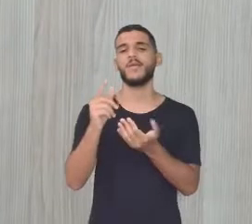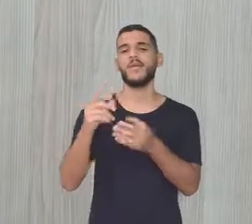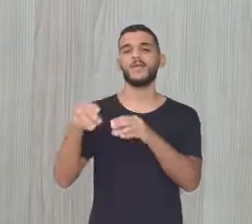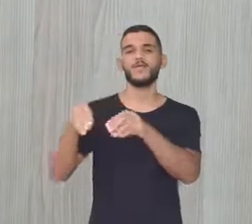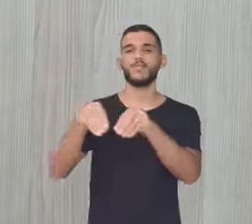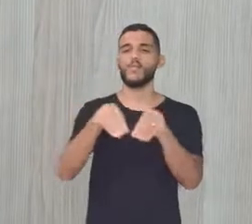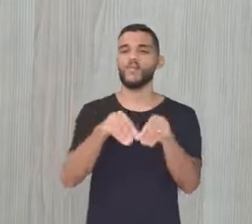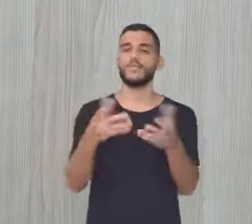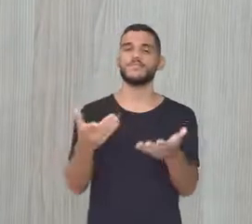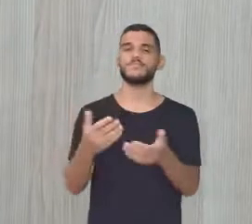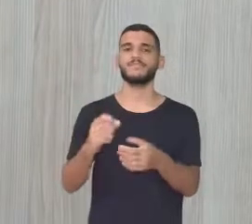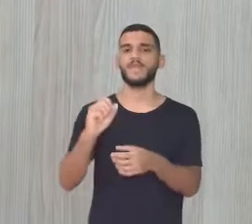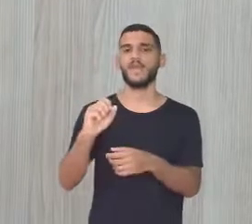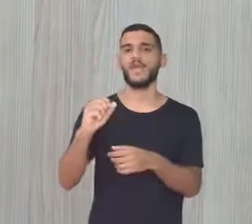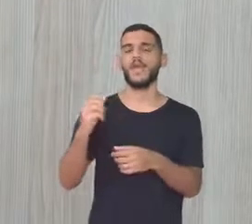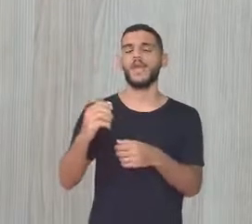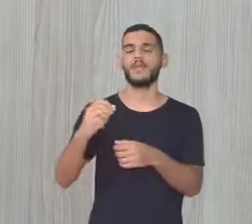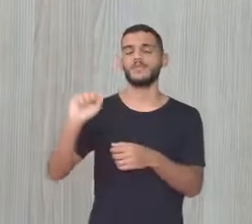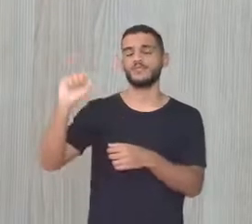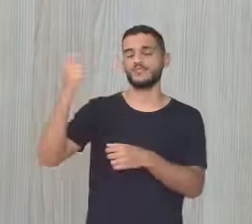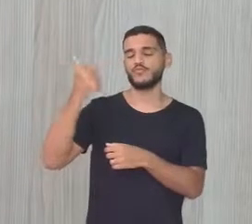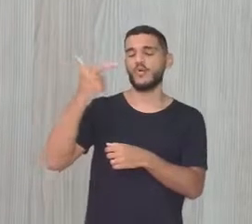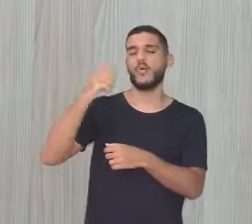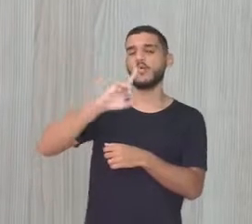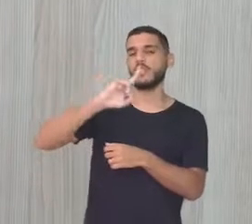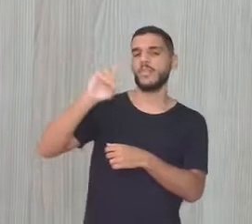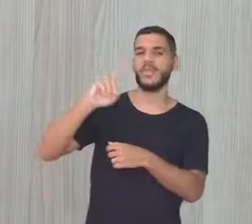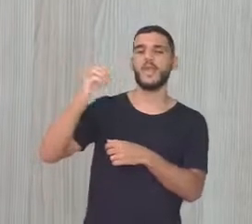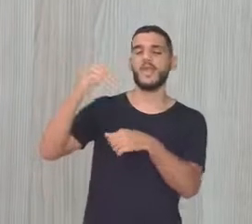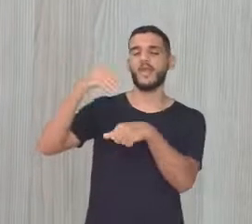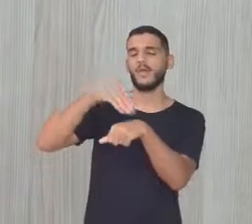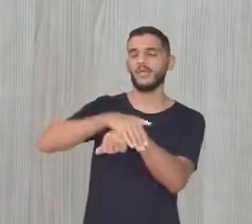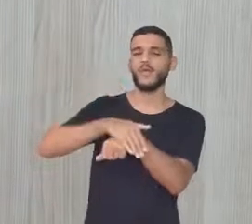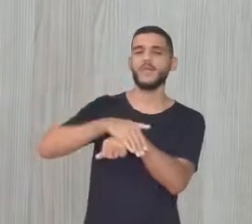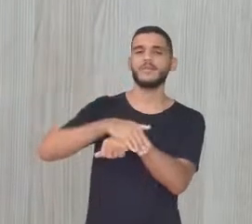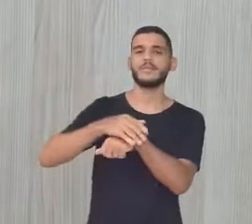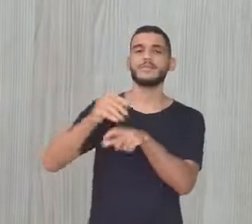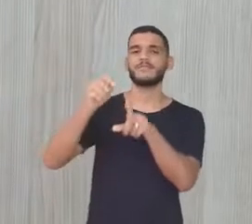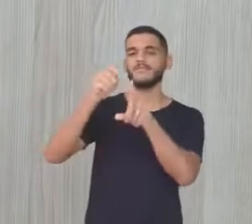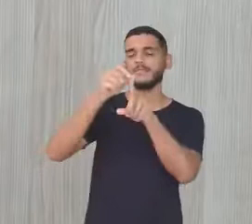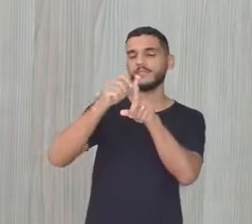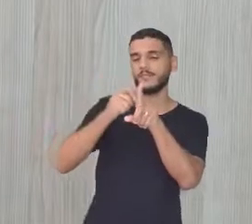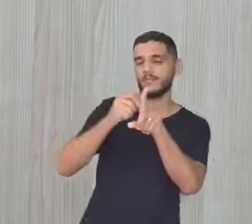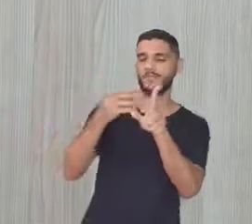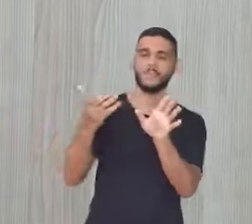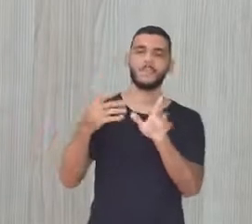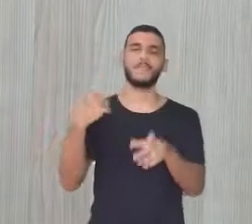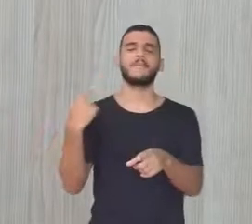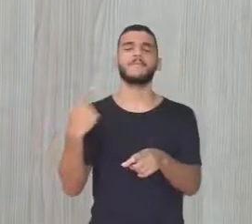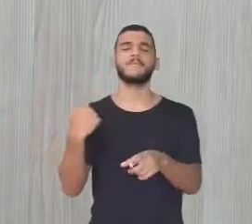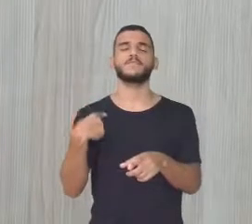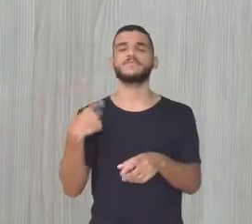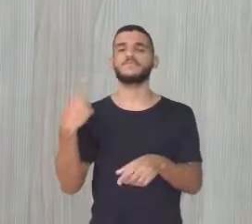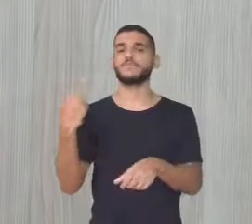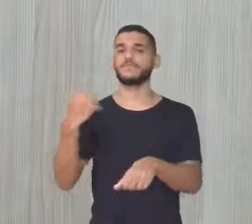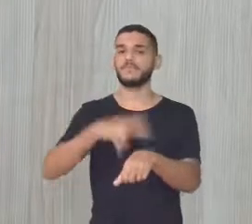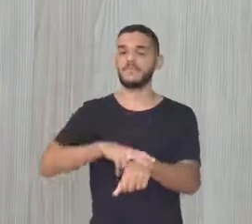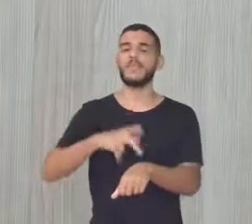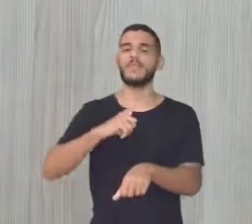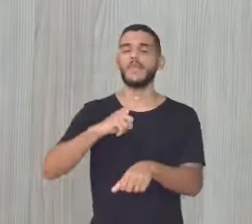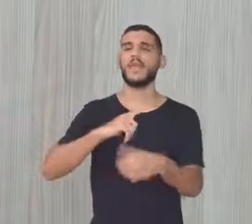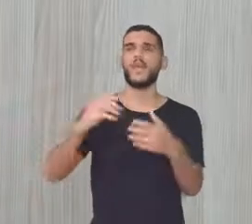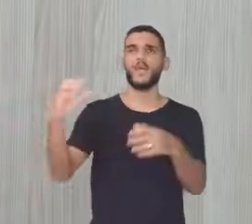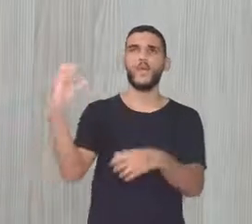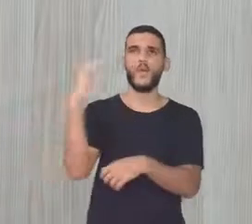bastante quente de manhã E à noite A temperatura baixa um pouquinho Mas ao mesmo tempo Que existe Esse calor